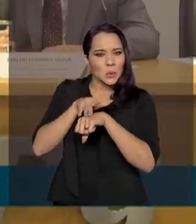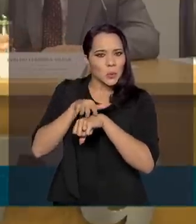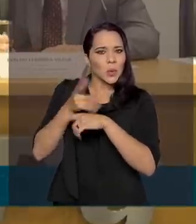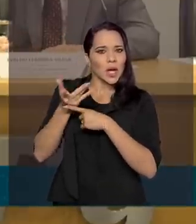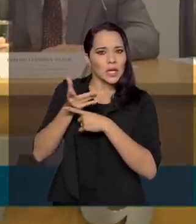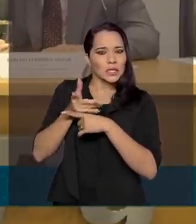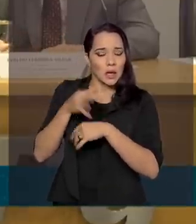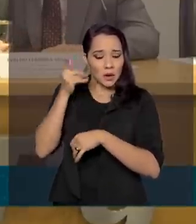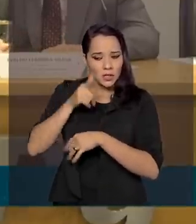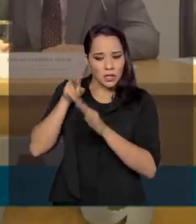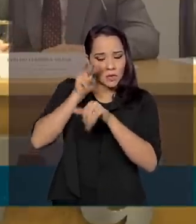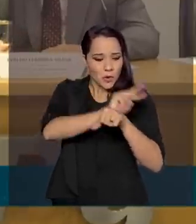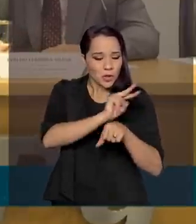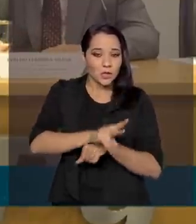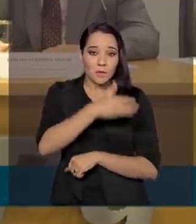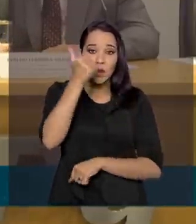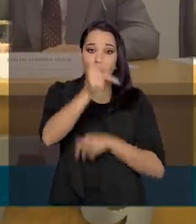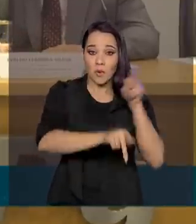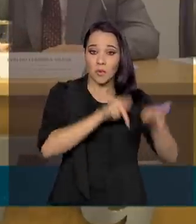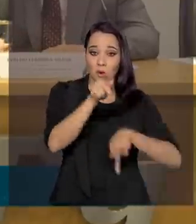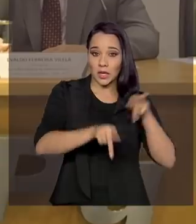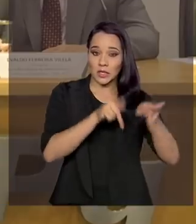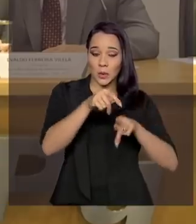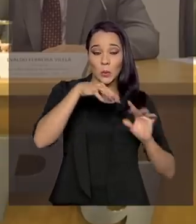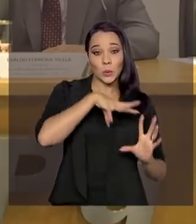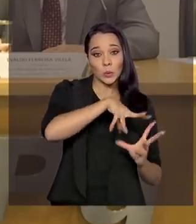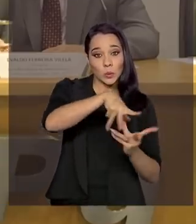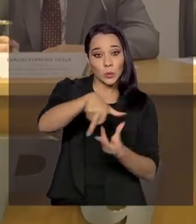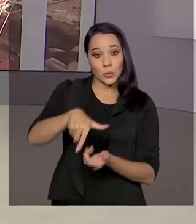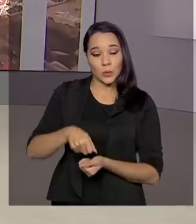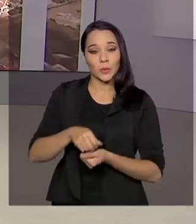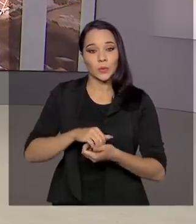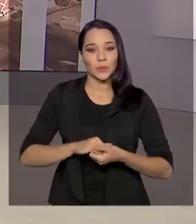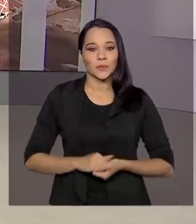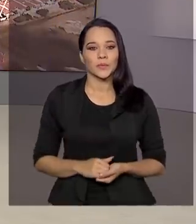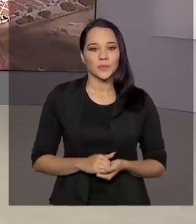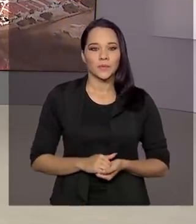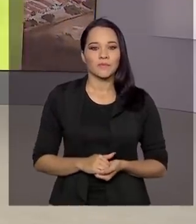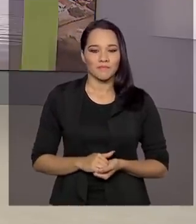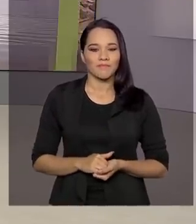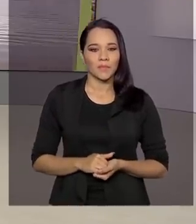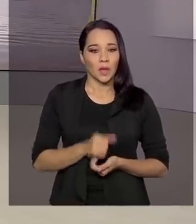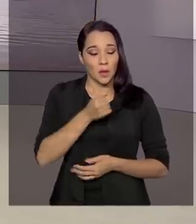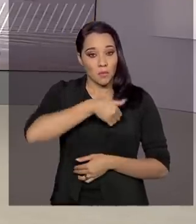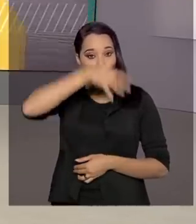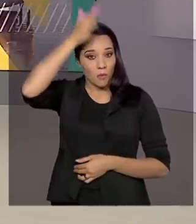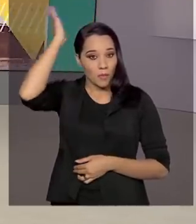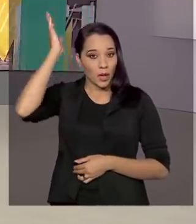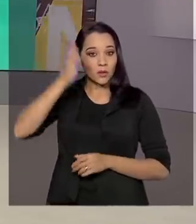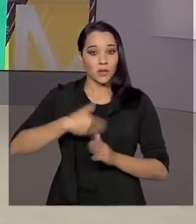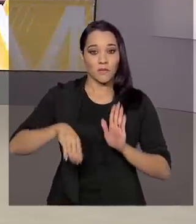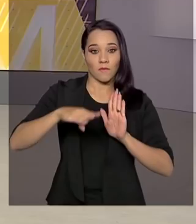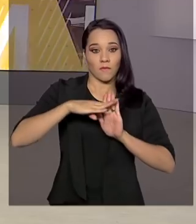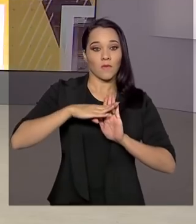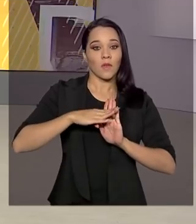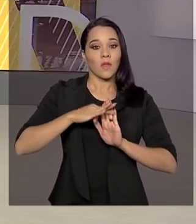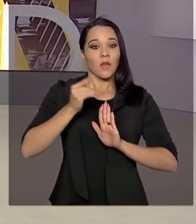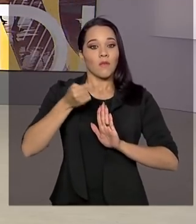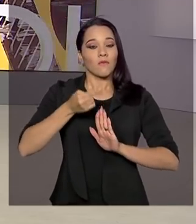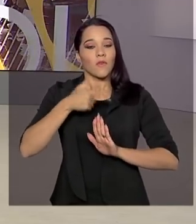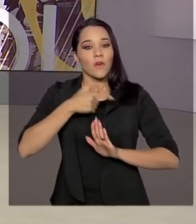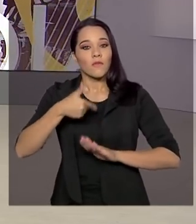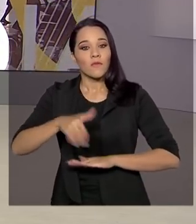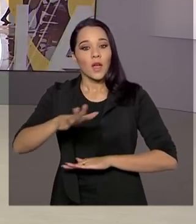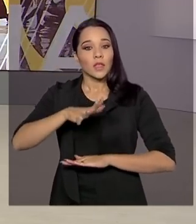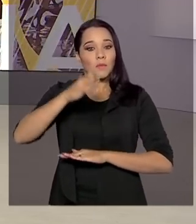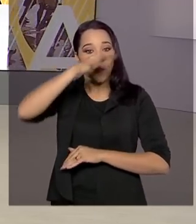que a gente possa proteger melhor a nossa população, a população do planeta como um todo. Bombeiros da Força Nacional foram enviados para o Mato